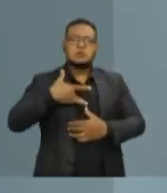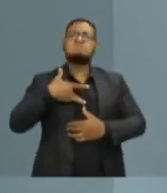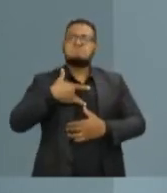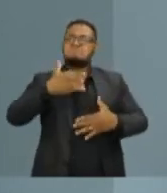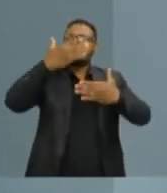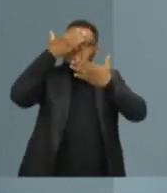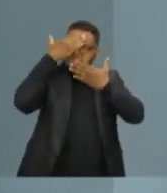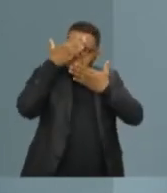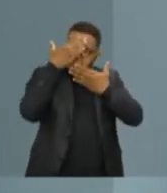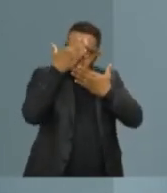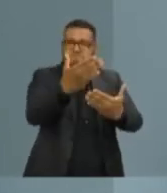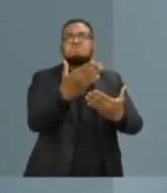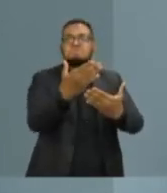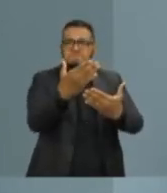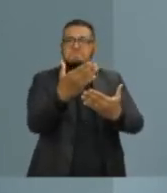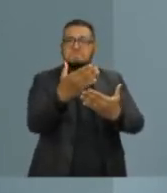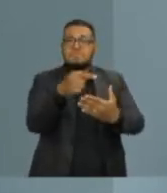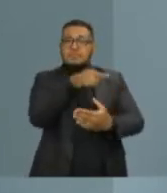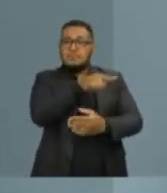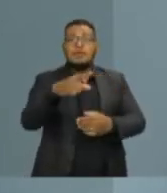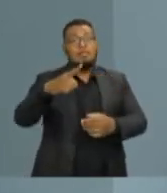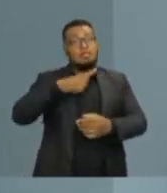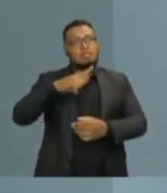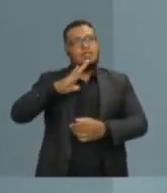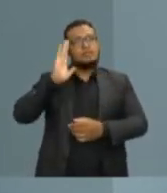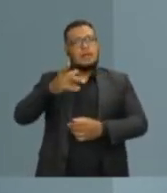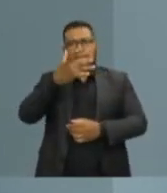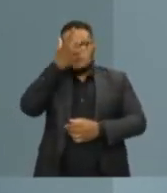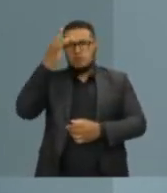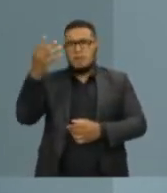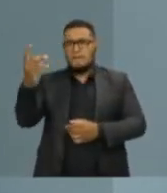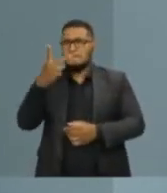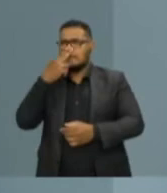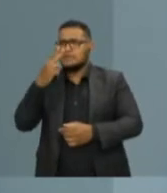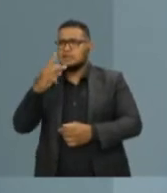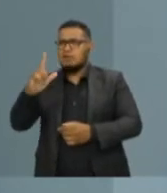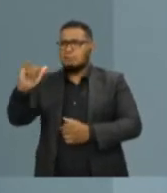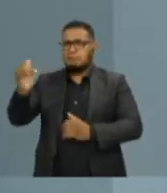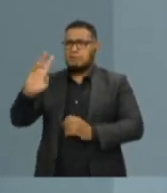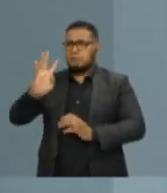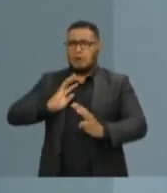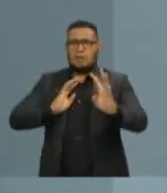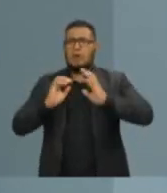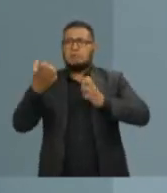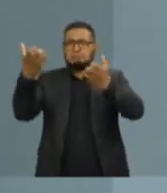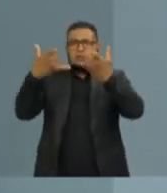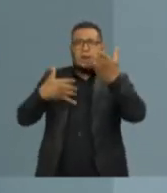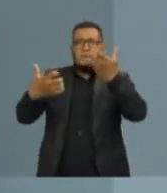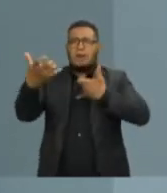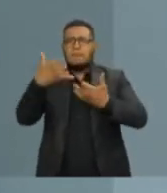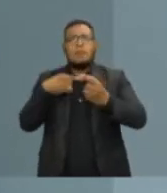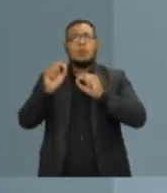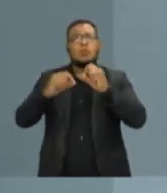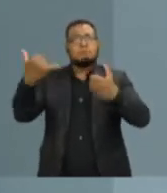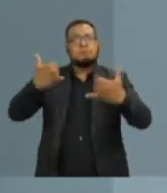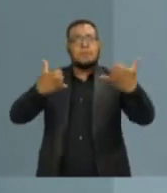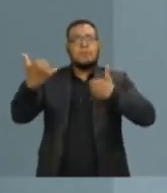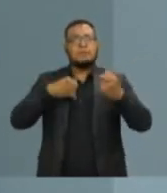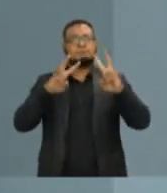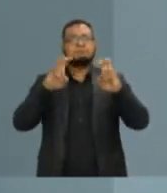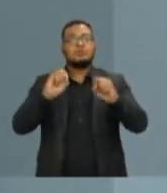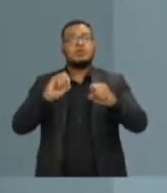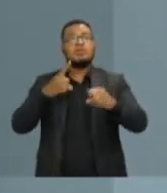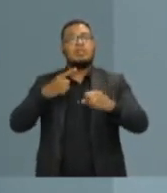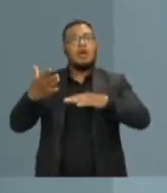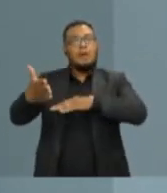no tempo de pandemia. Nós recebemos, sim, denúncias sobre atos de corrupção, sobre atos de desvio de dinheiro público. E